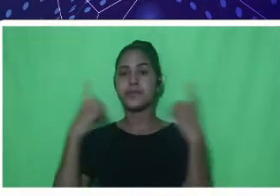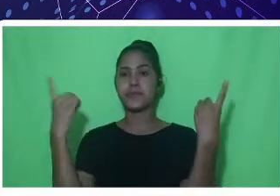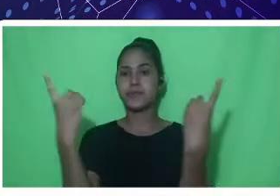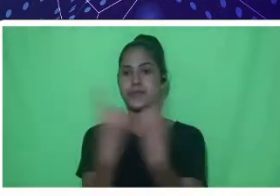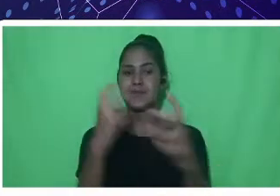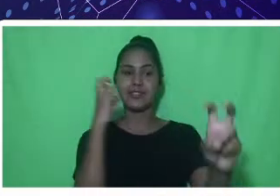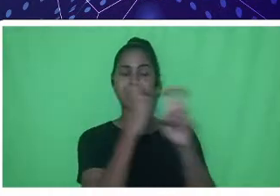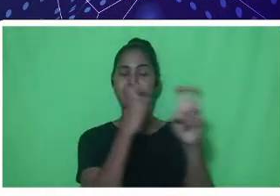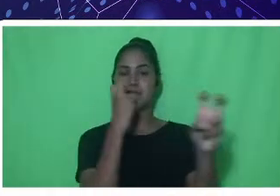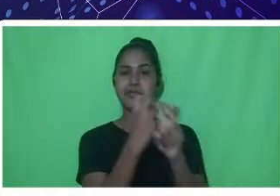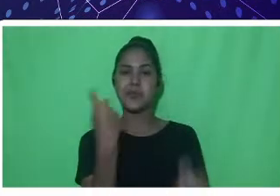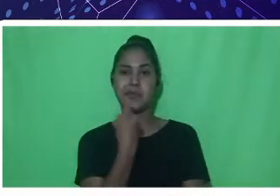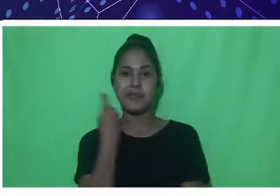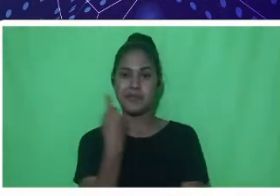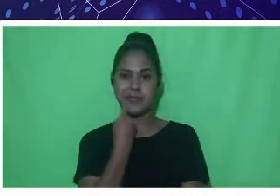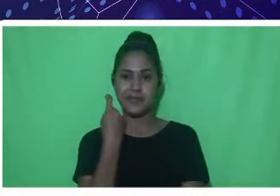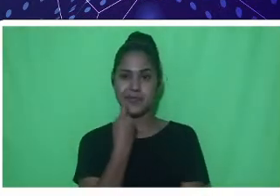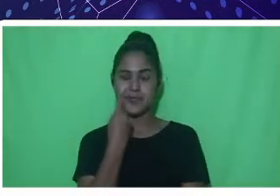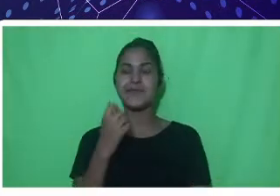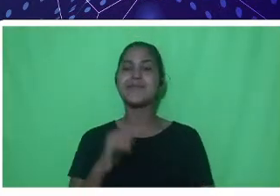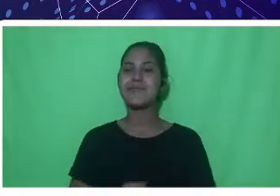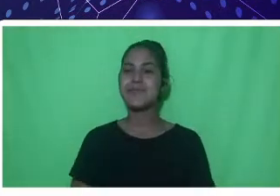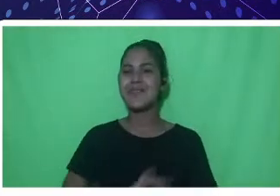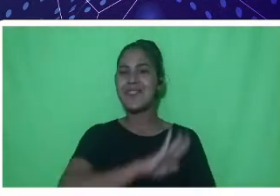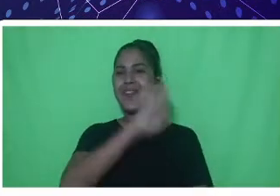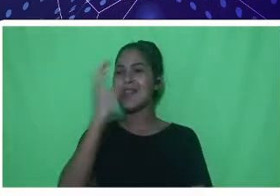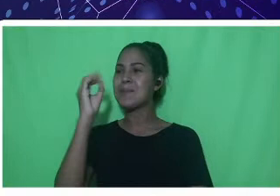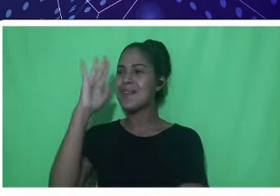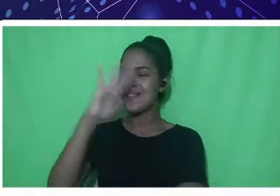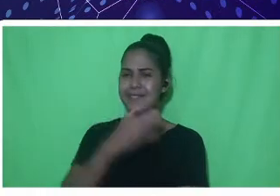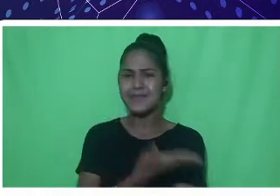Pesca. Boa tarde a todos.